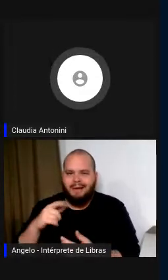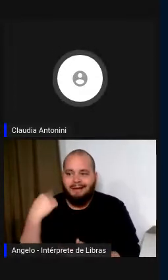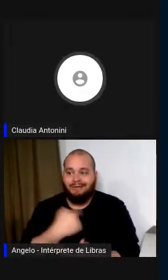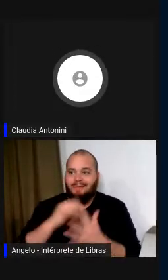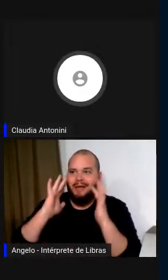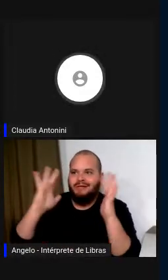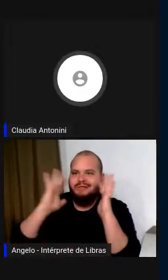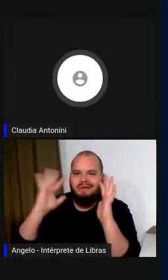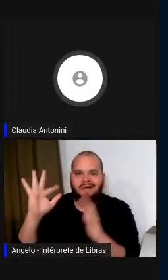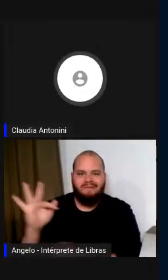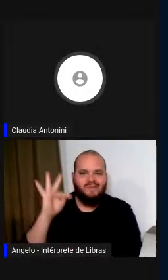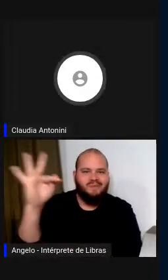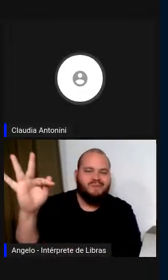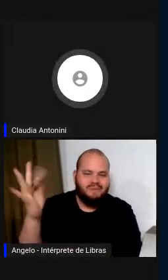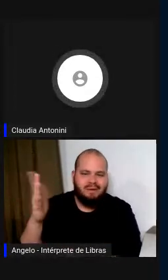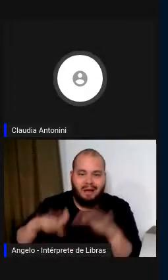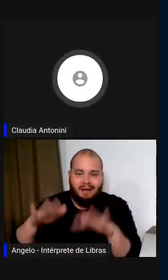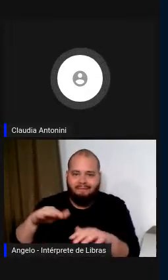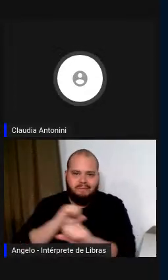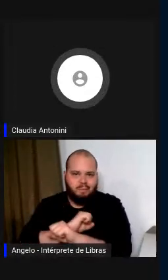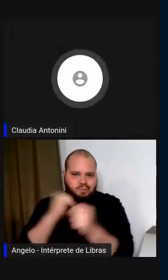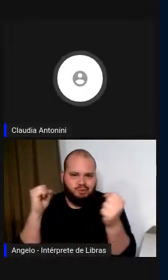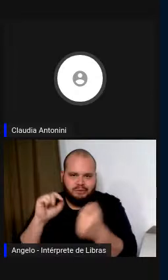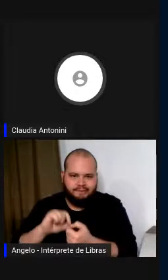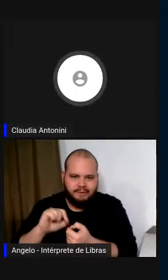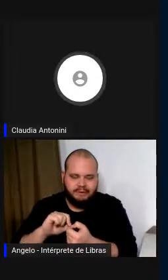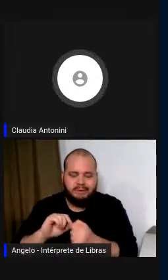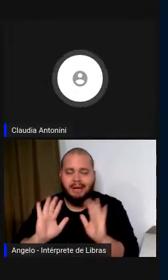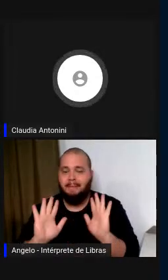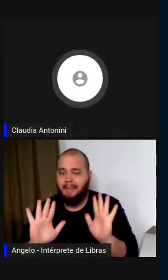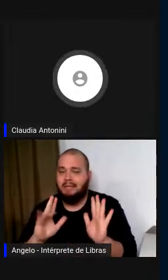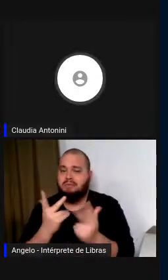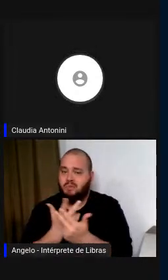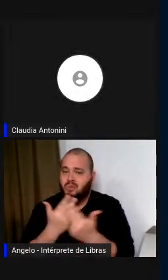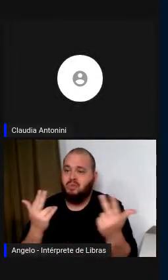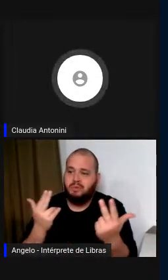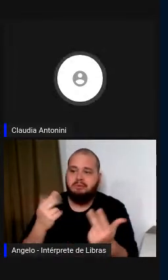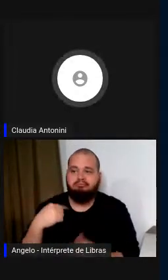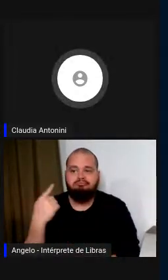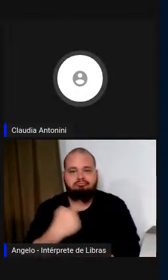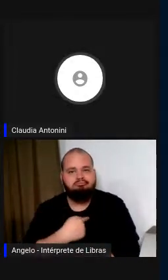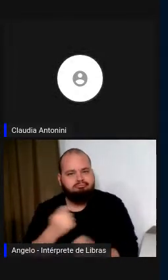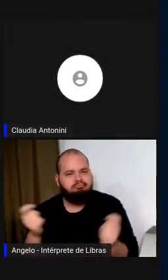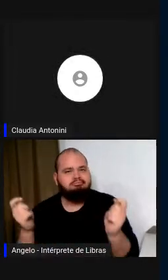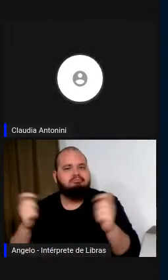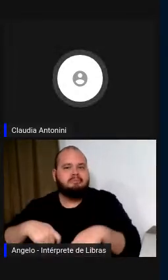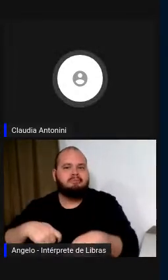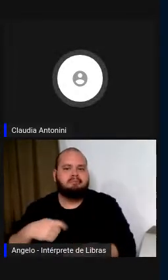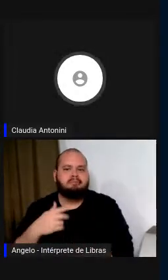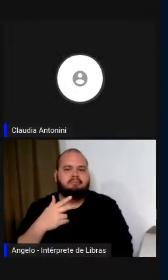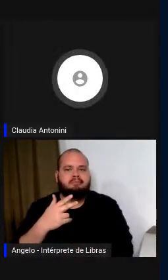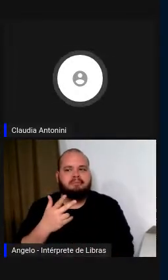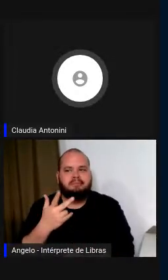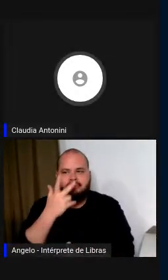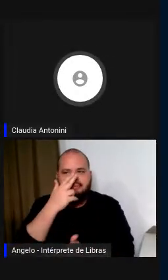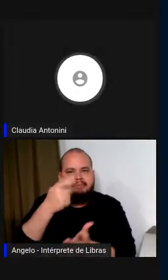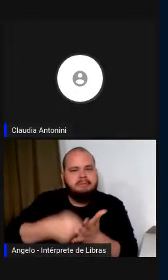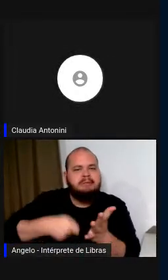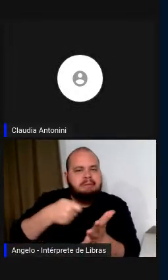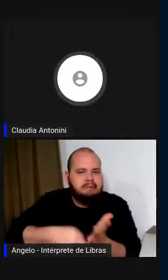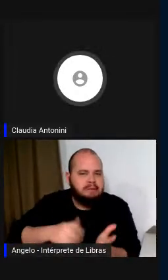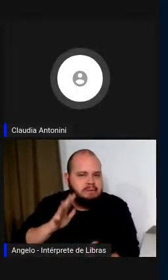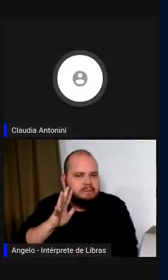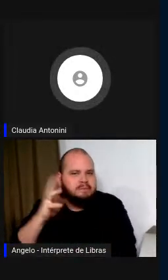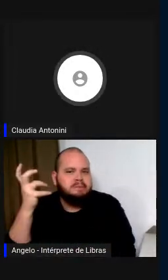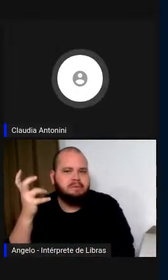impossível às vezes fazer previsões, mas algumas coisas nós podemos provar, tentar definir